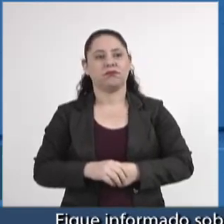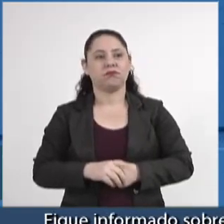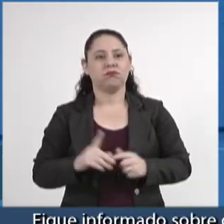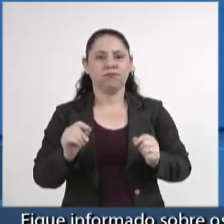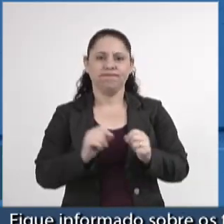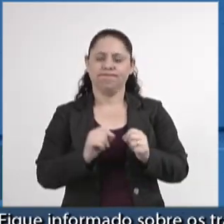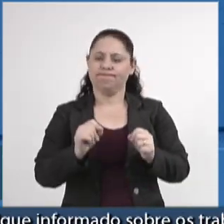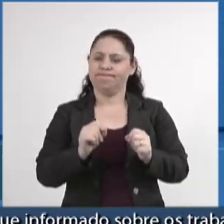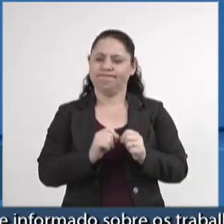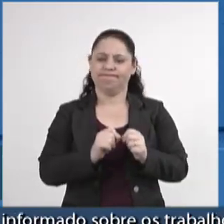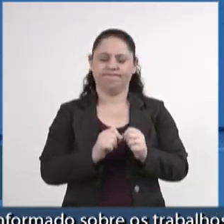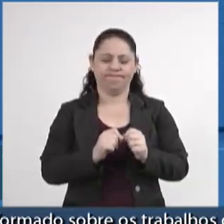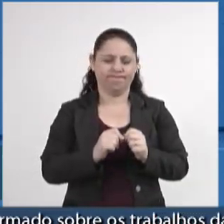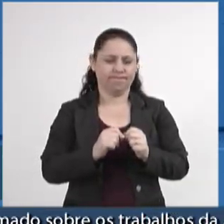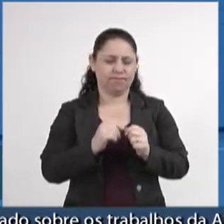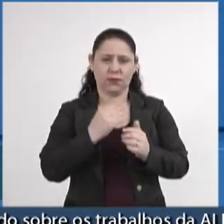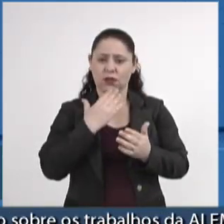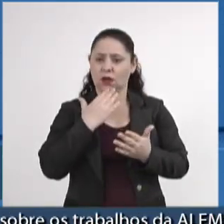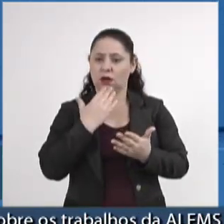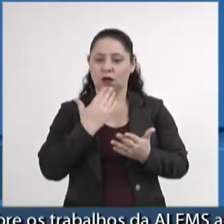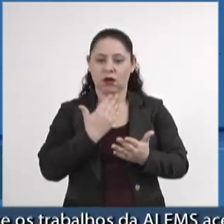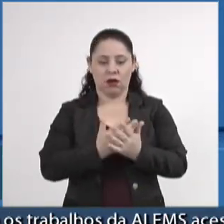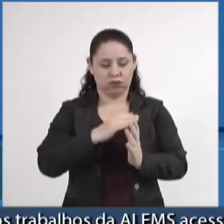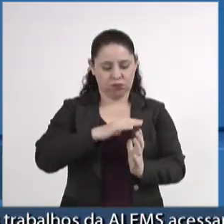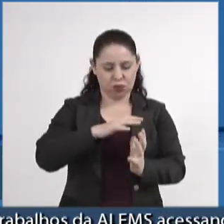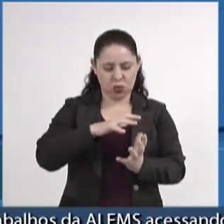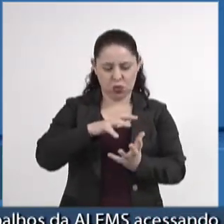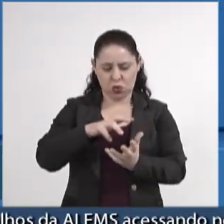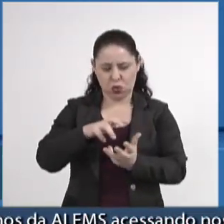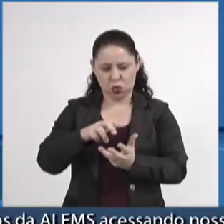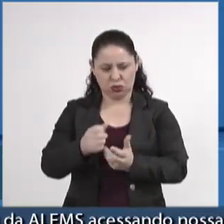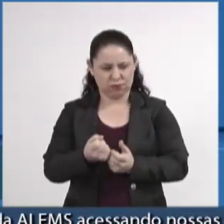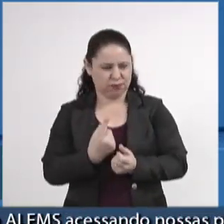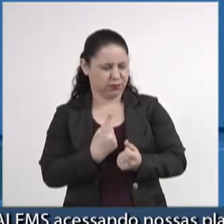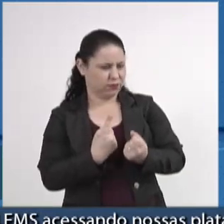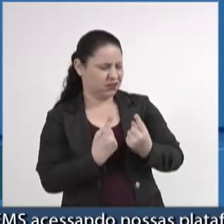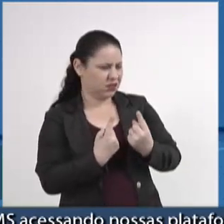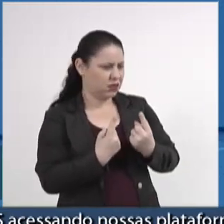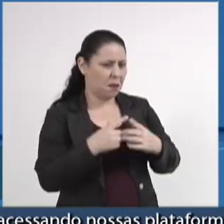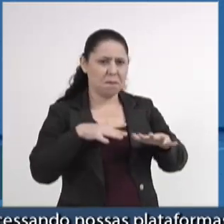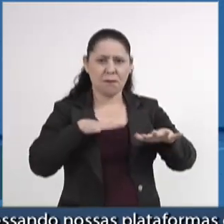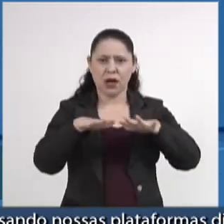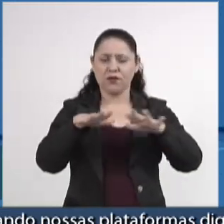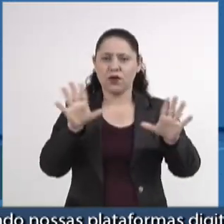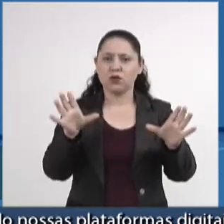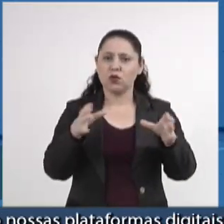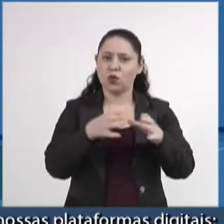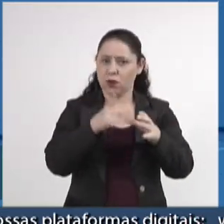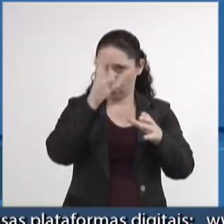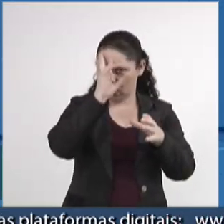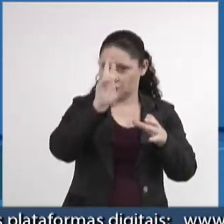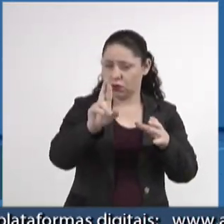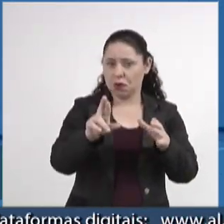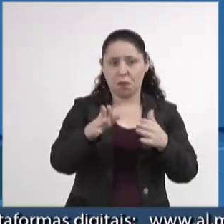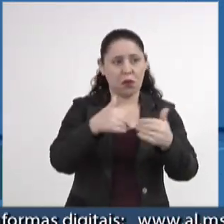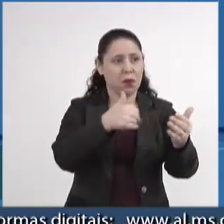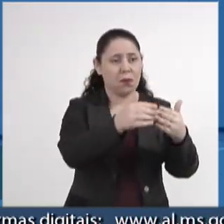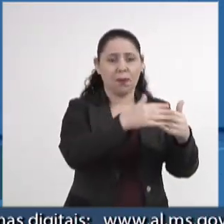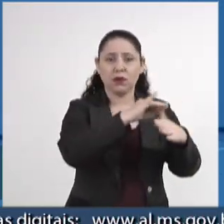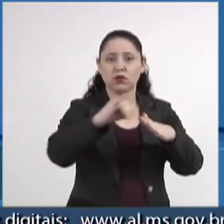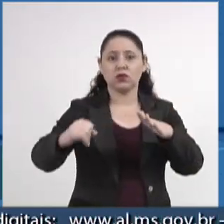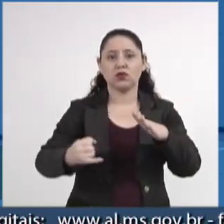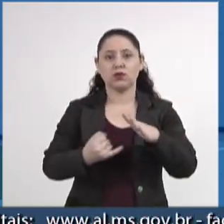essa perplexão no mundo e todo. Manifestações de dirigentes, de todas e quaisquer